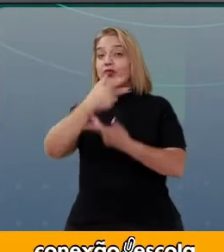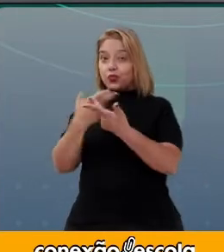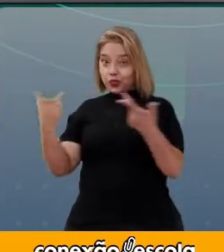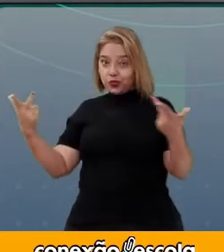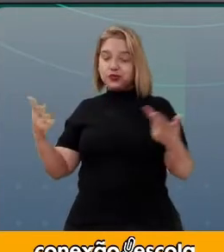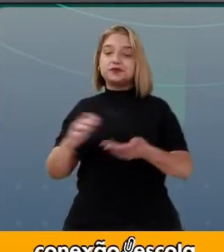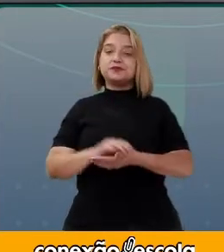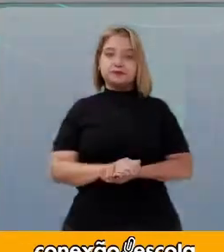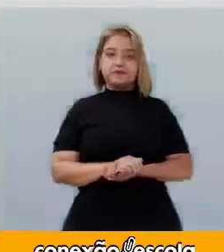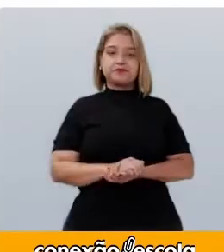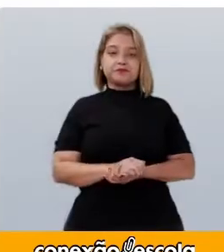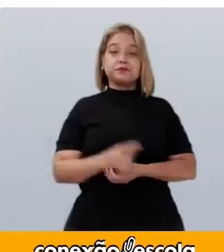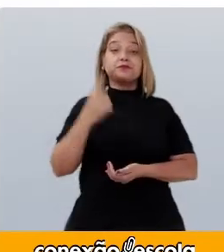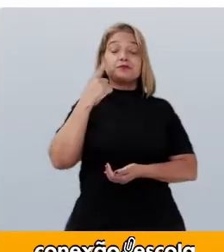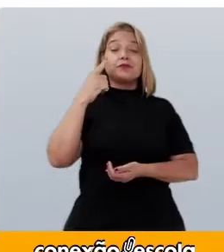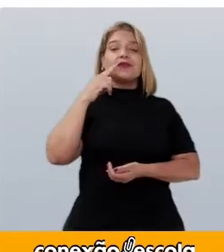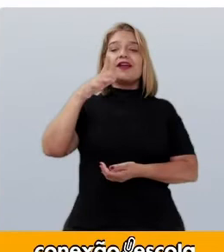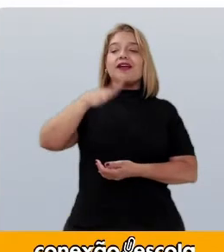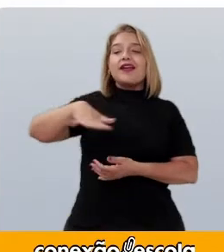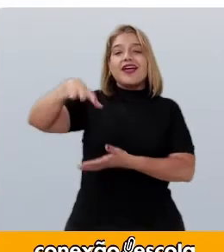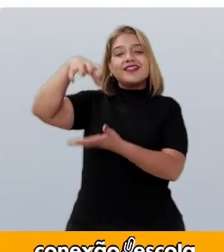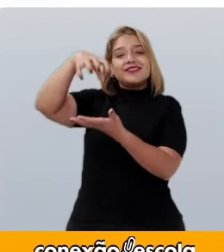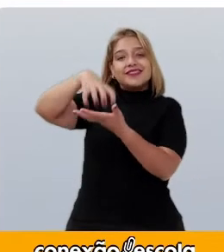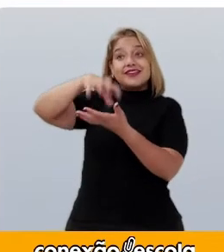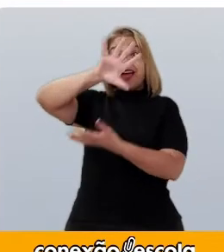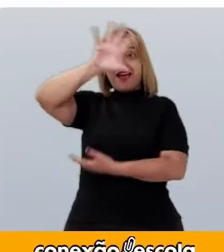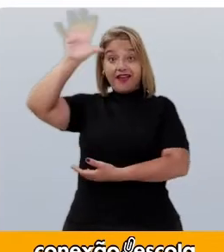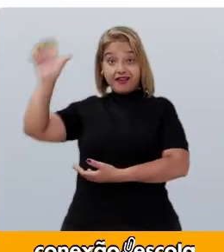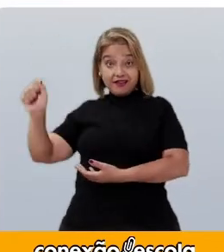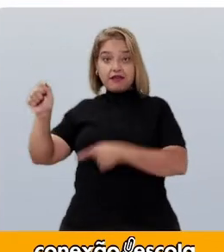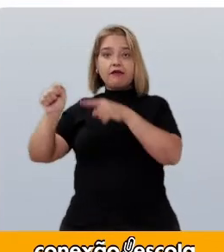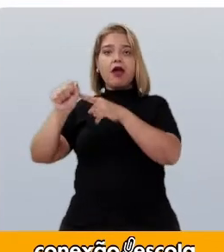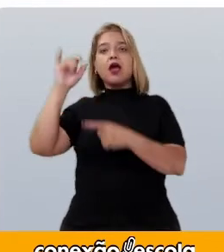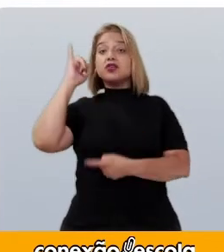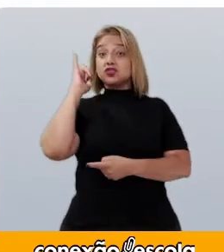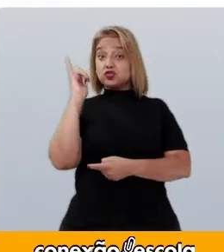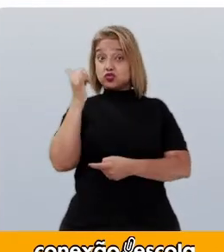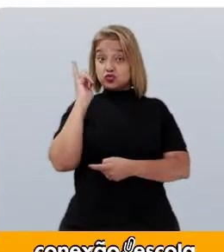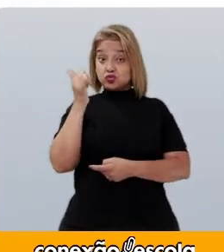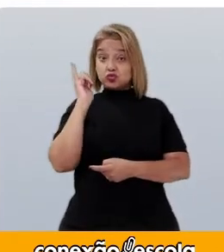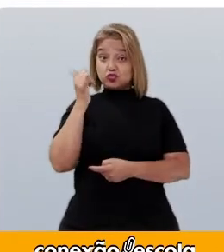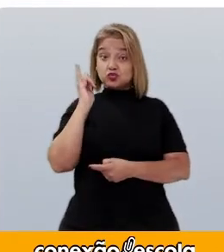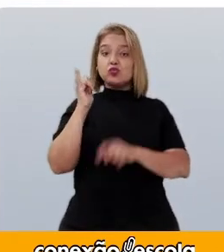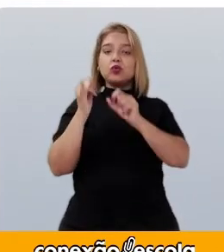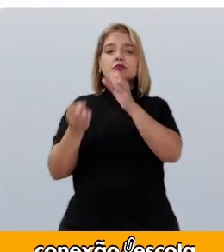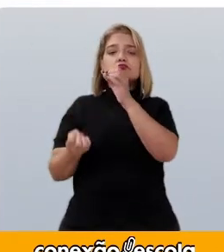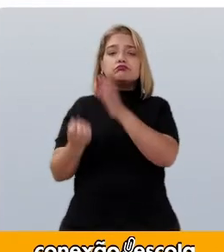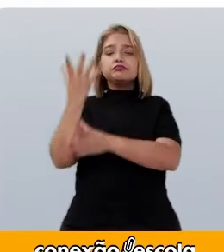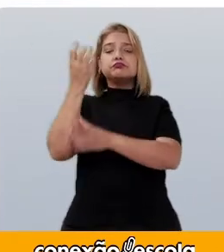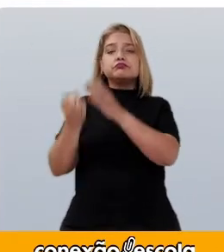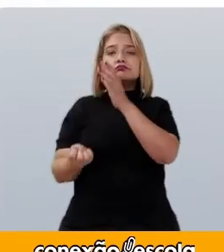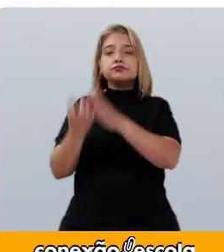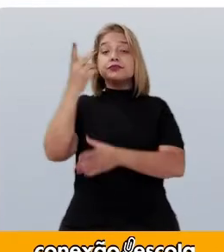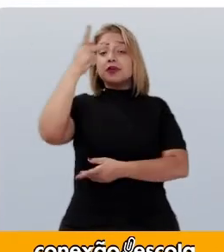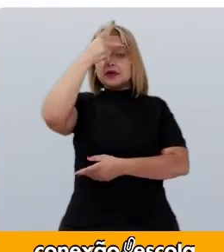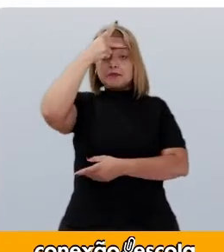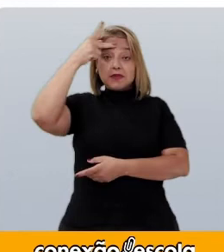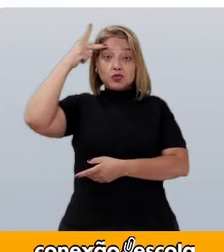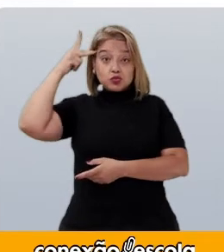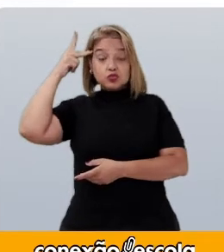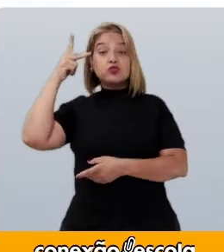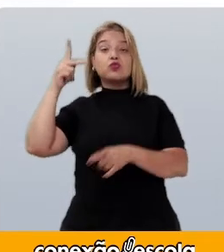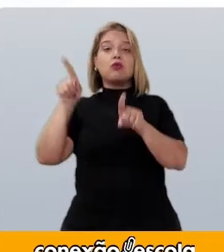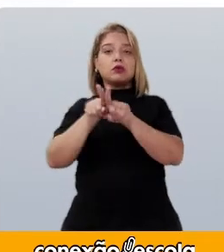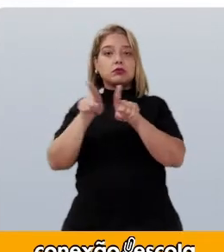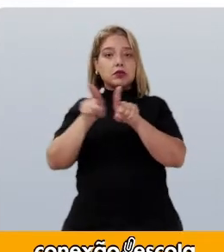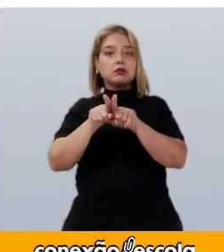só Nas tribos africanas As histórias Eram criadas Por e para